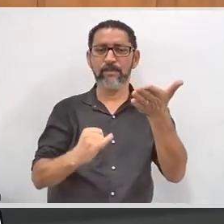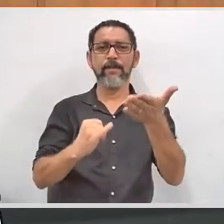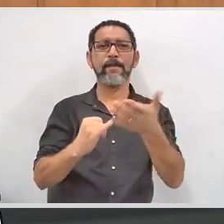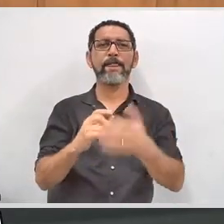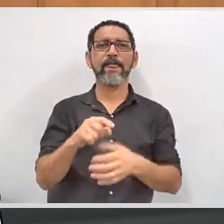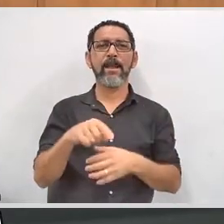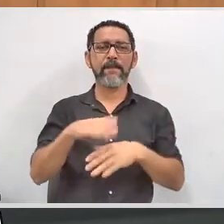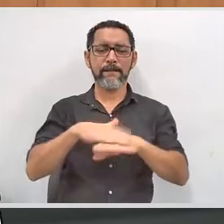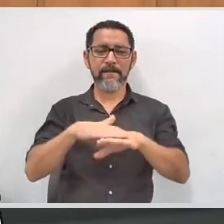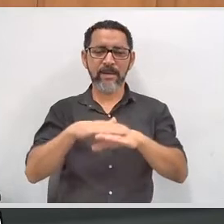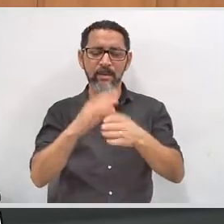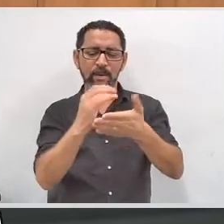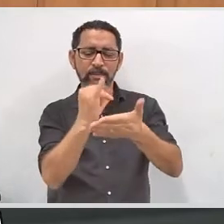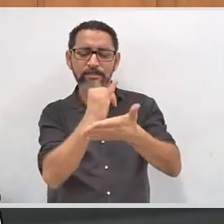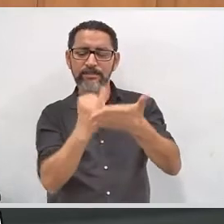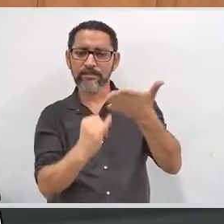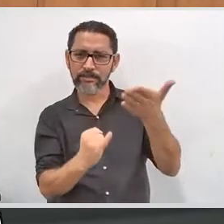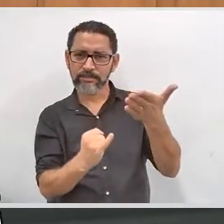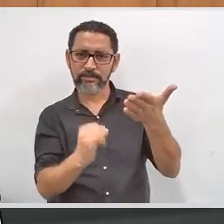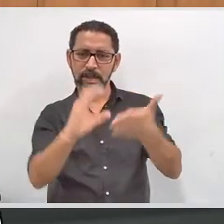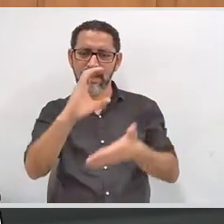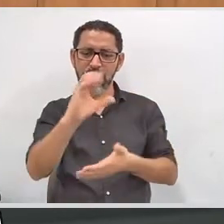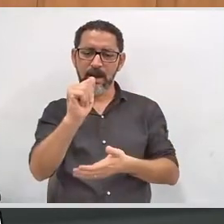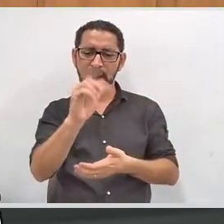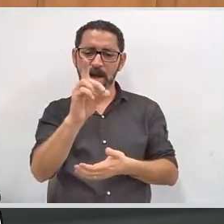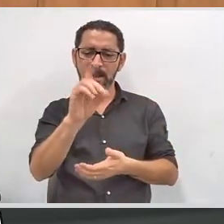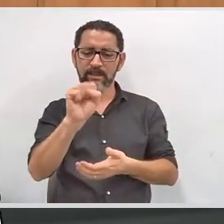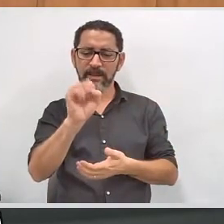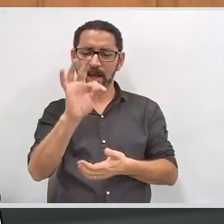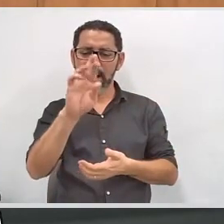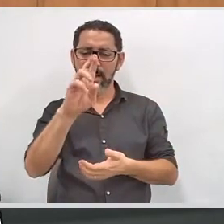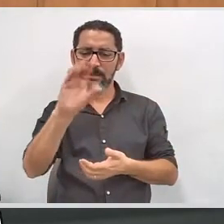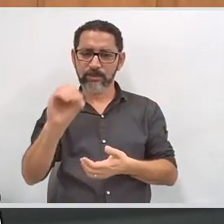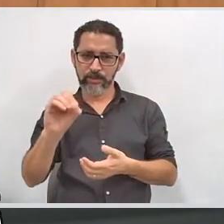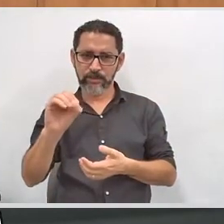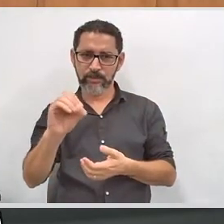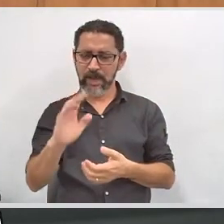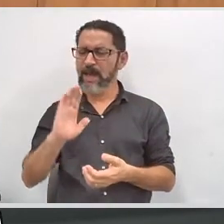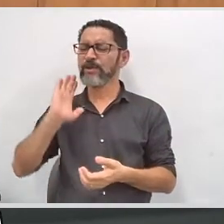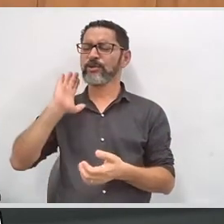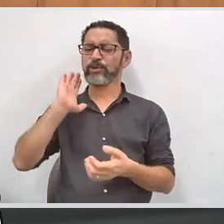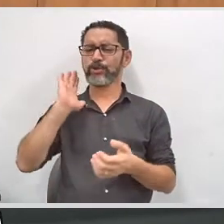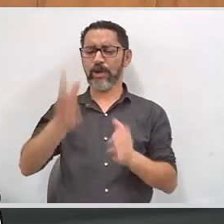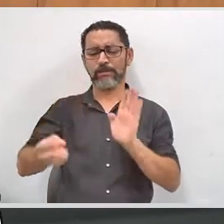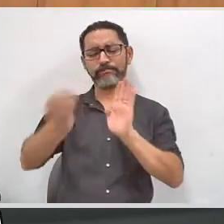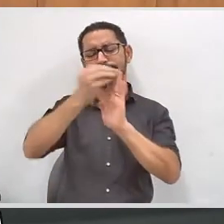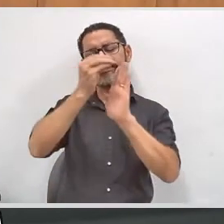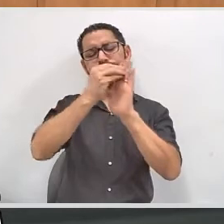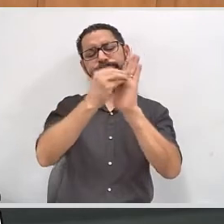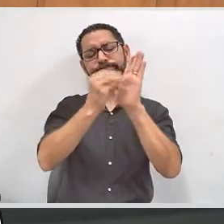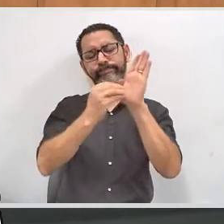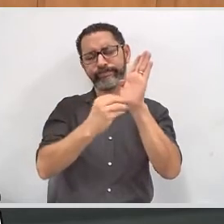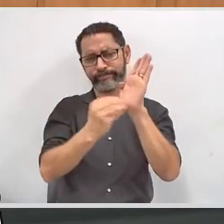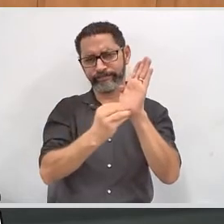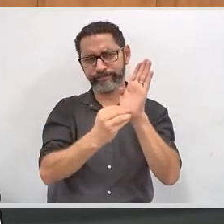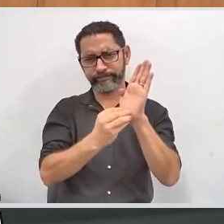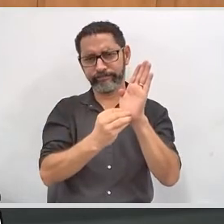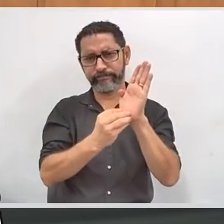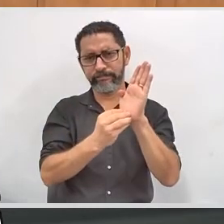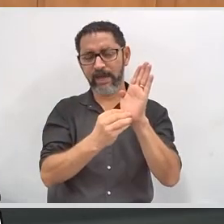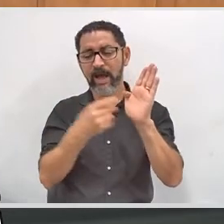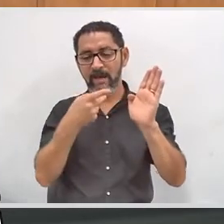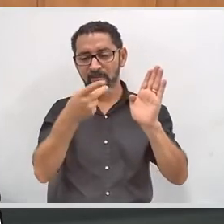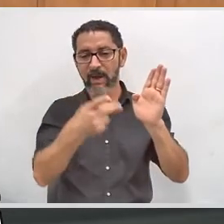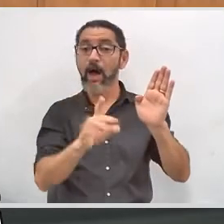a pessoa com deficiência faz o seu cadastro como eleitor, já são preenchidos, já é a identificação que ele, já vai uma